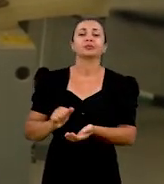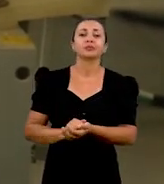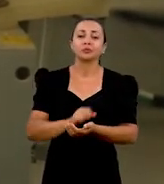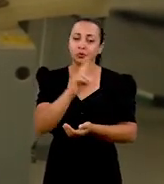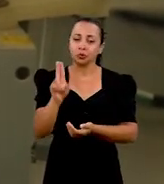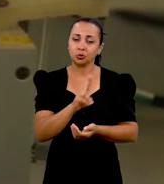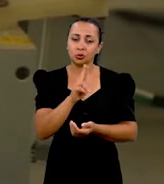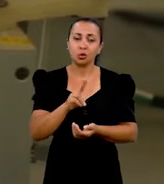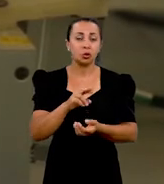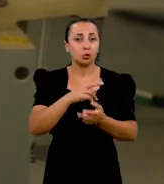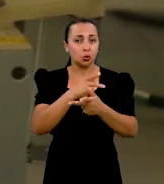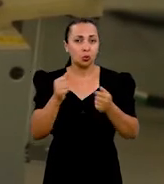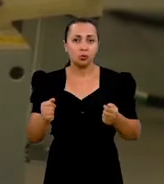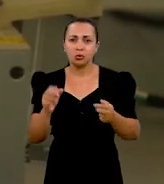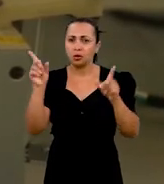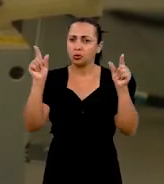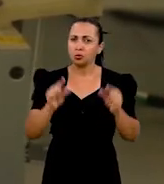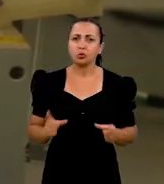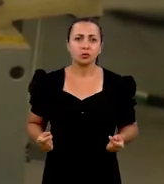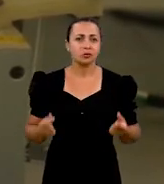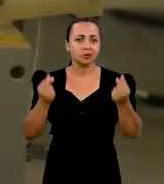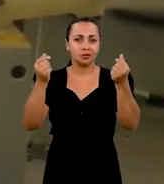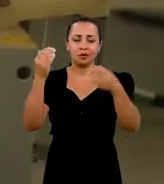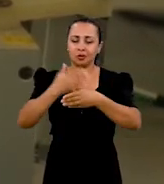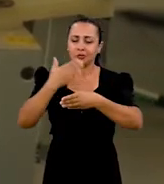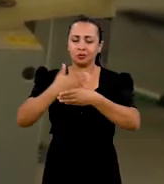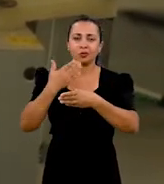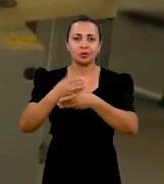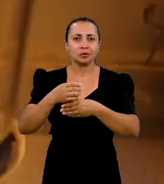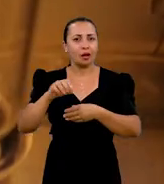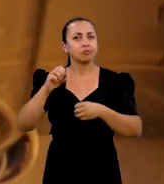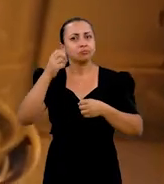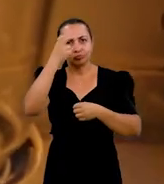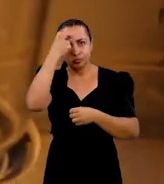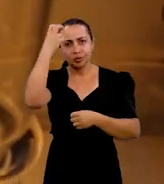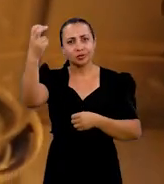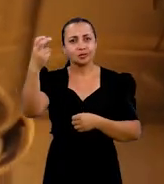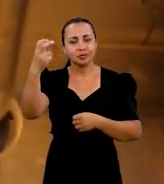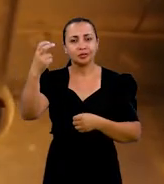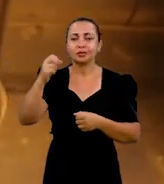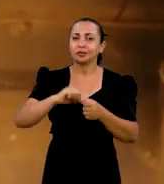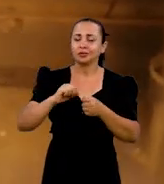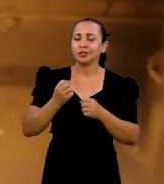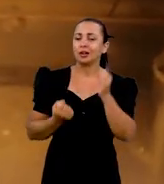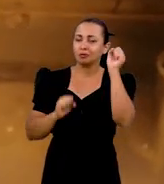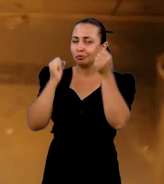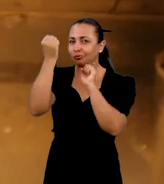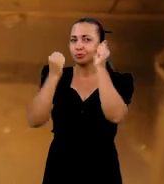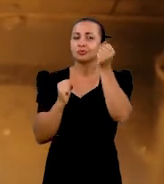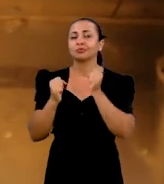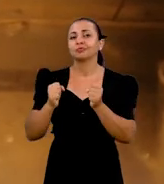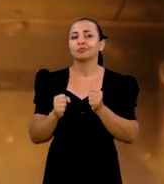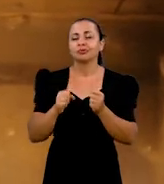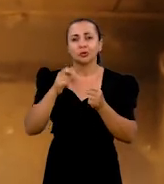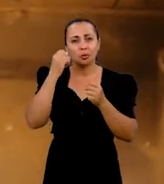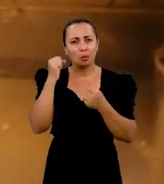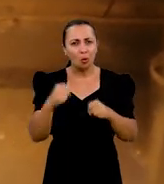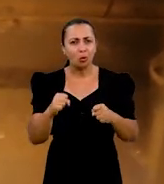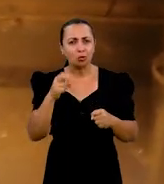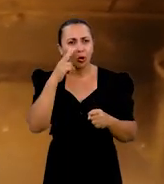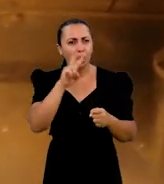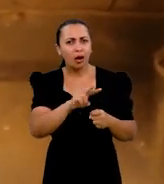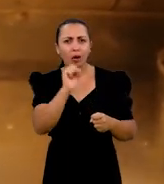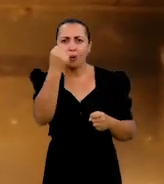materiais de baixo custo, mas com uma construção engenhosa, ele criou um aparelho capaz de analisar até oito